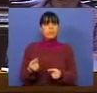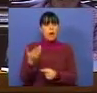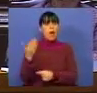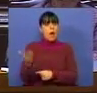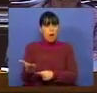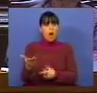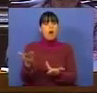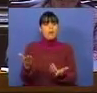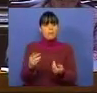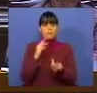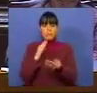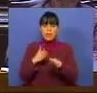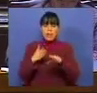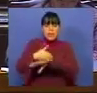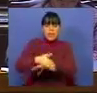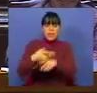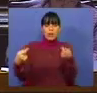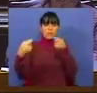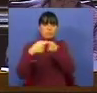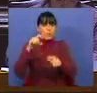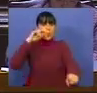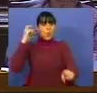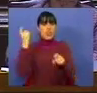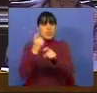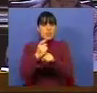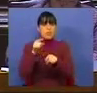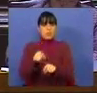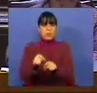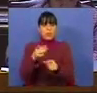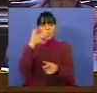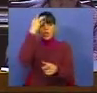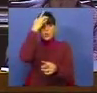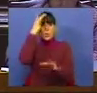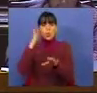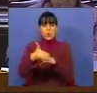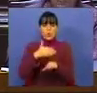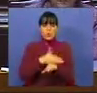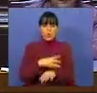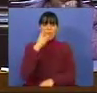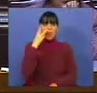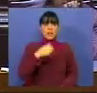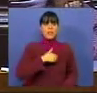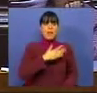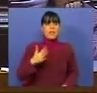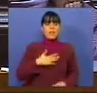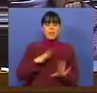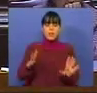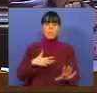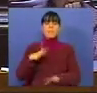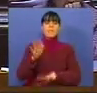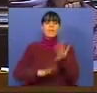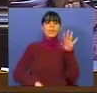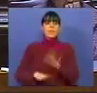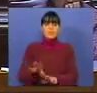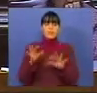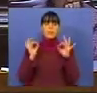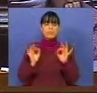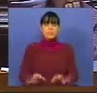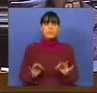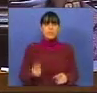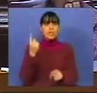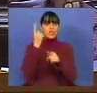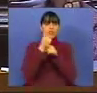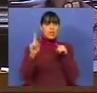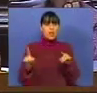a ajustes diretos com exigência de consulta a três entidades. Mas fazemos-lo de forma absolutamente